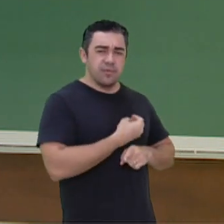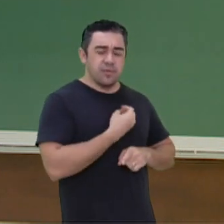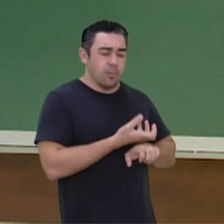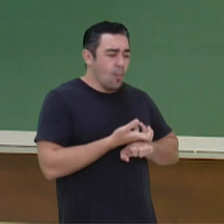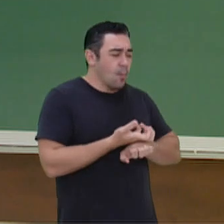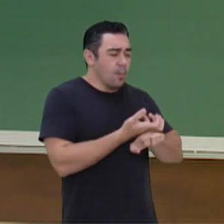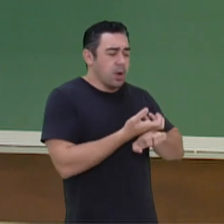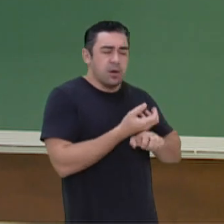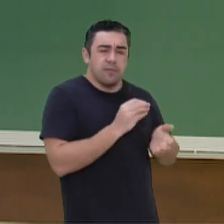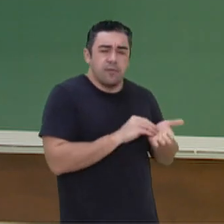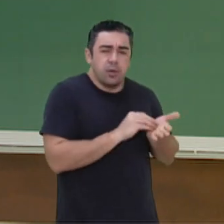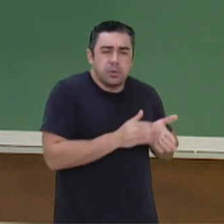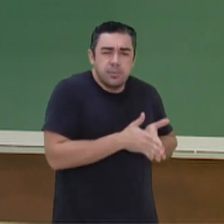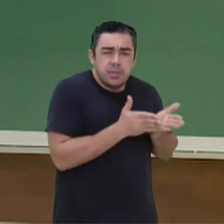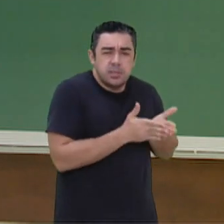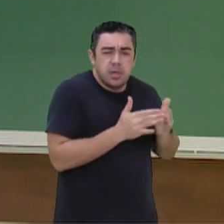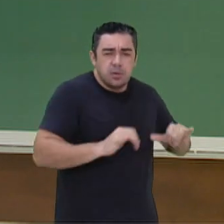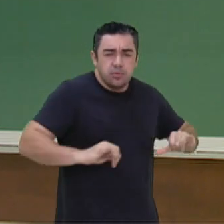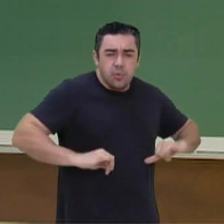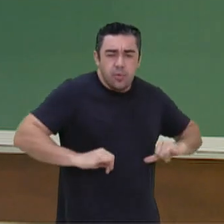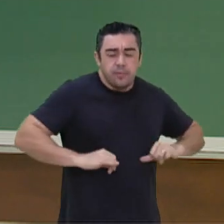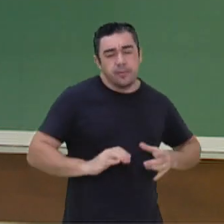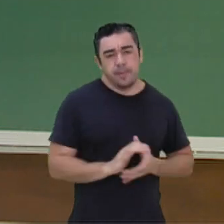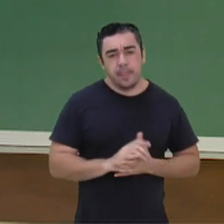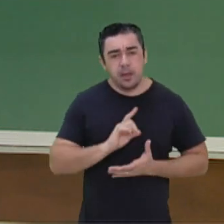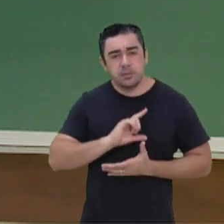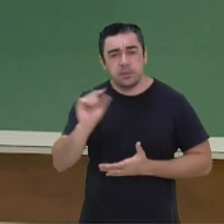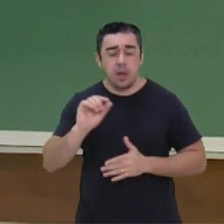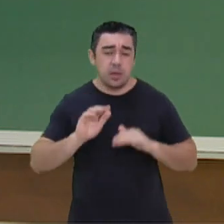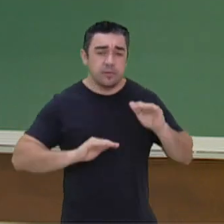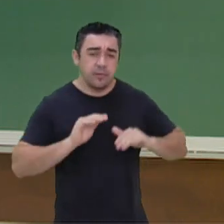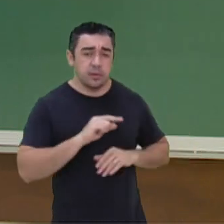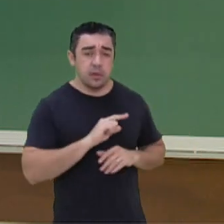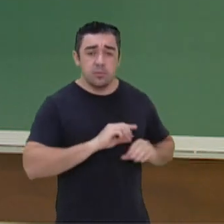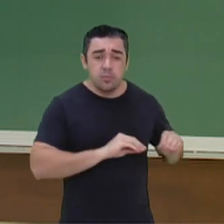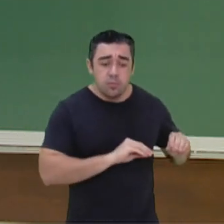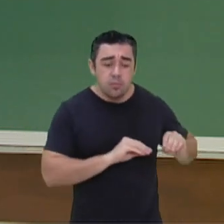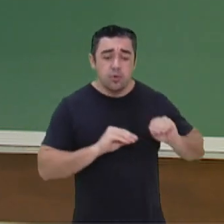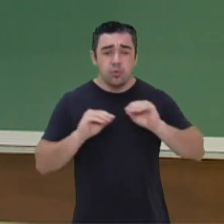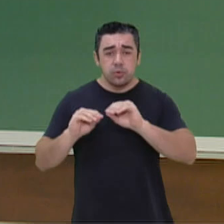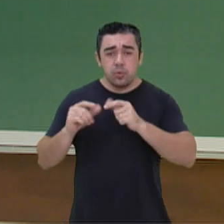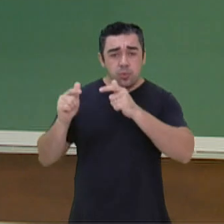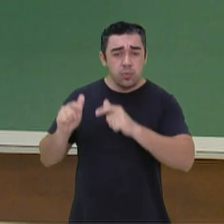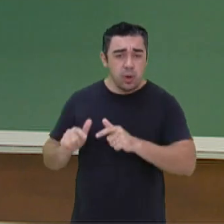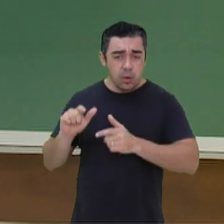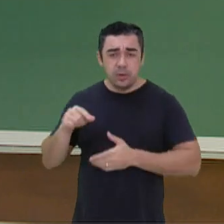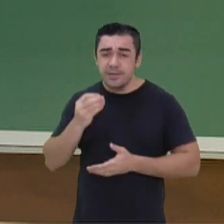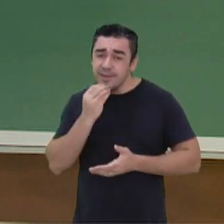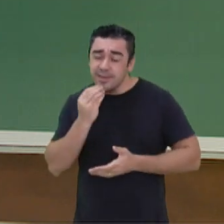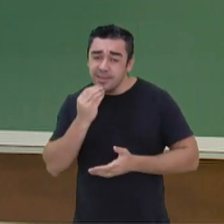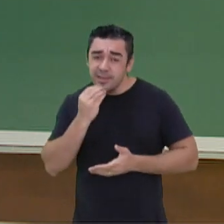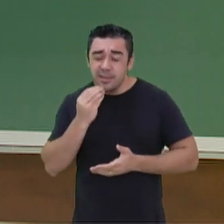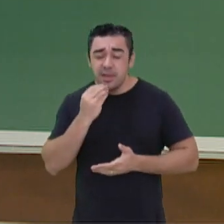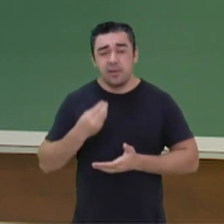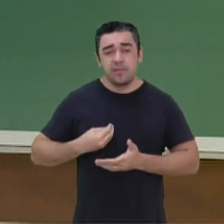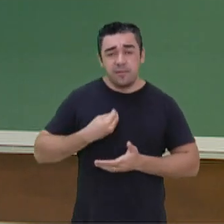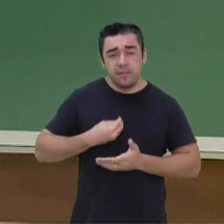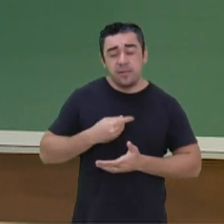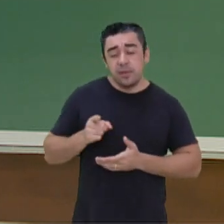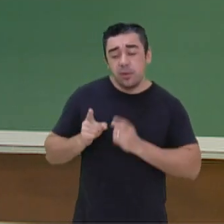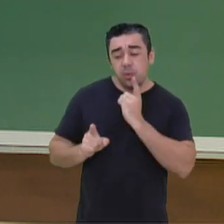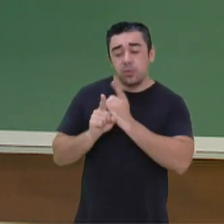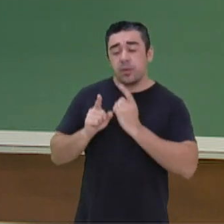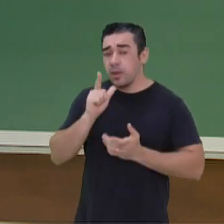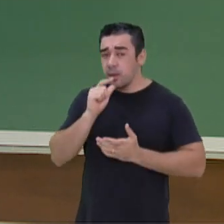miséria, o sofrimento. E eles saem dali e vão então para outros lugares, aonde tem água,